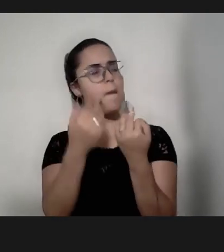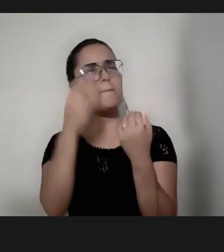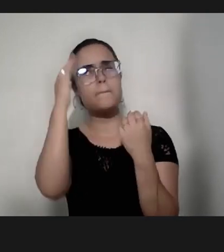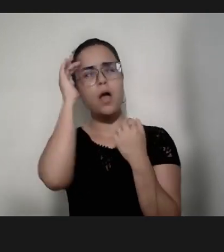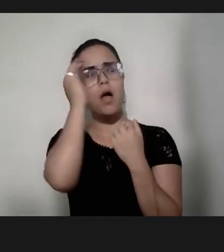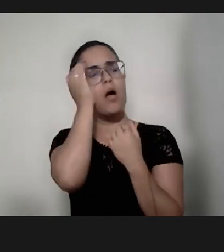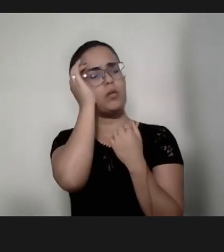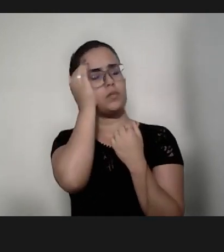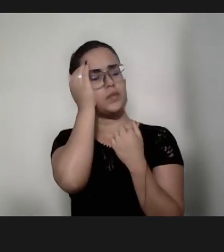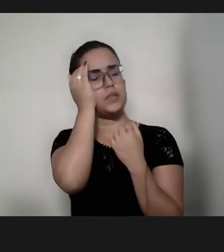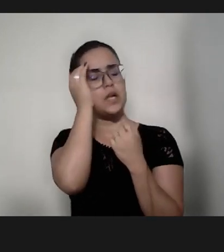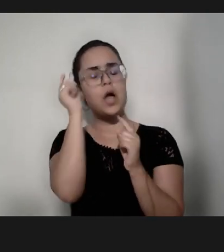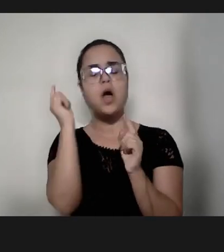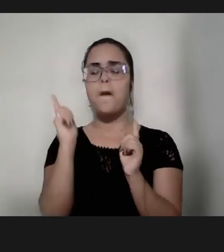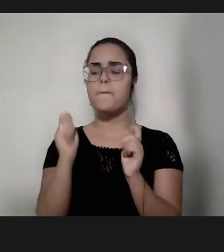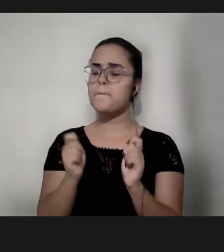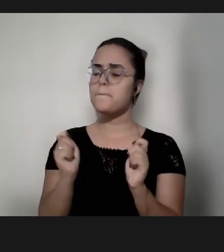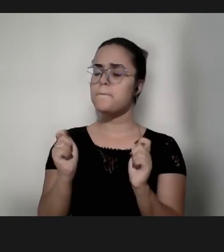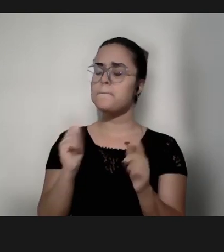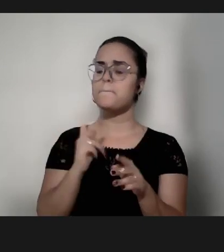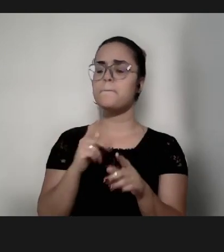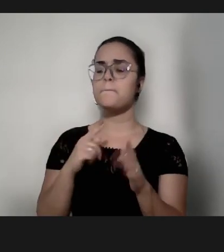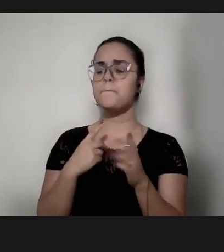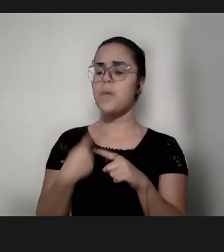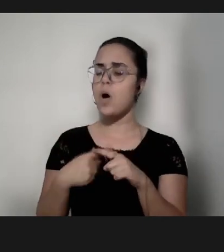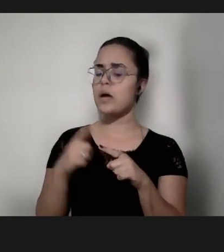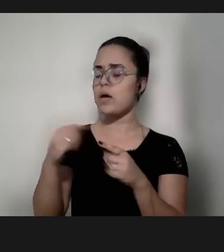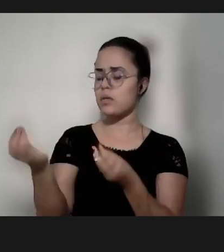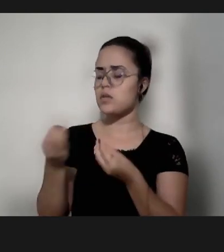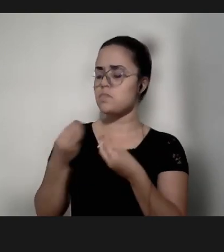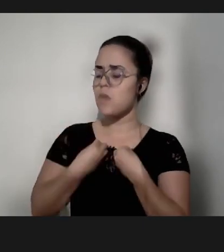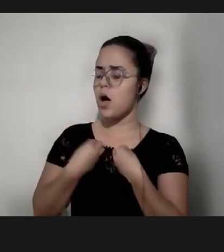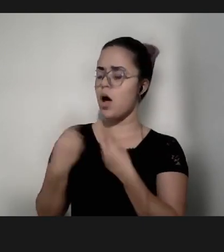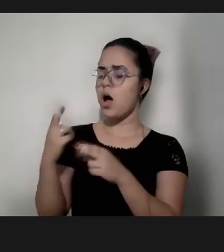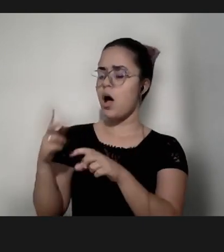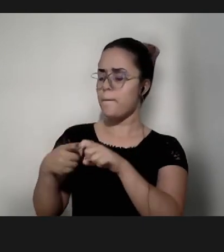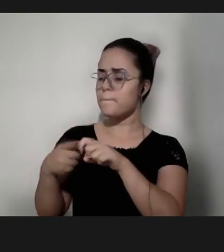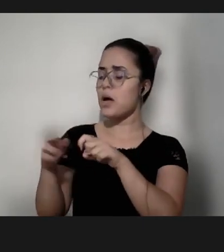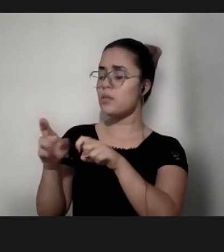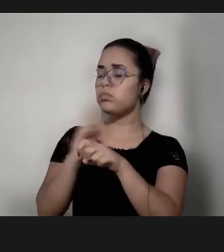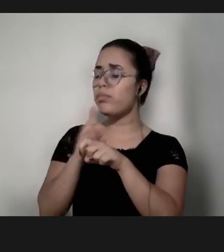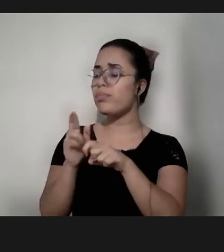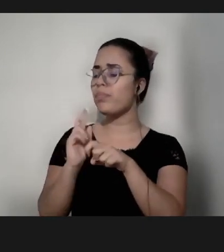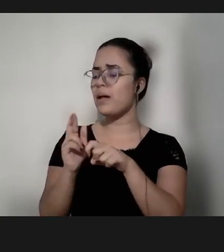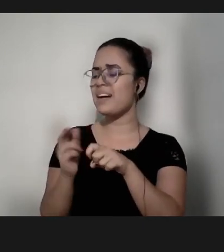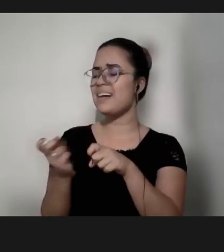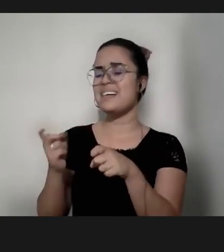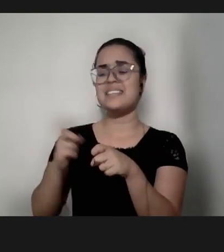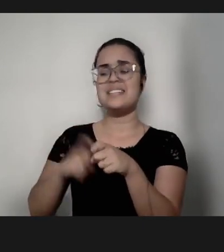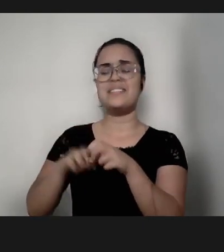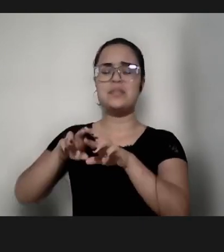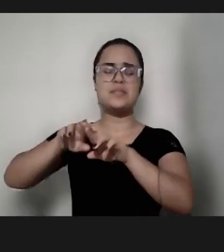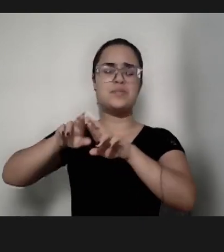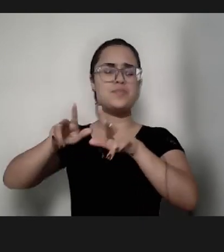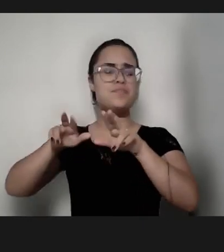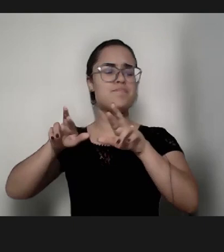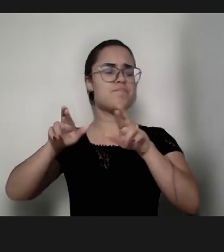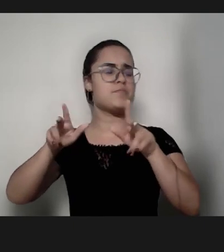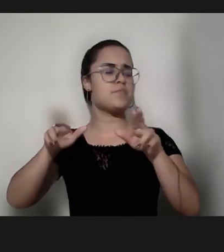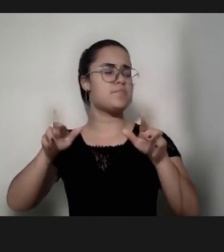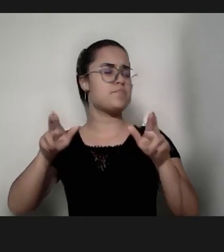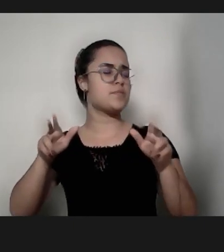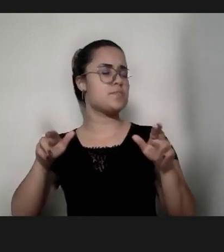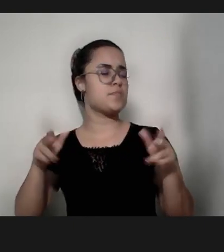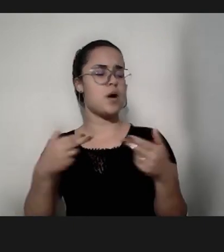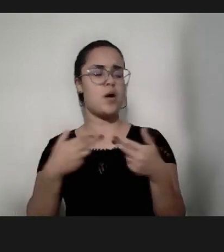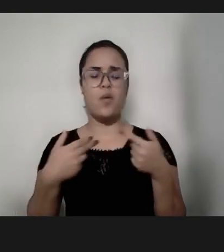recebe um diagnóstico, com ele vem tantas demandas, vem tantas coisas que a gente